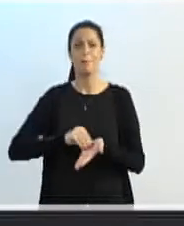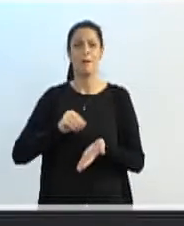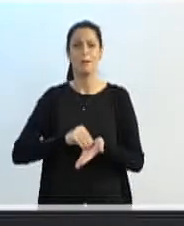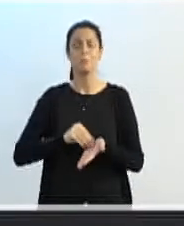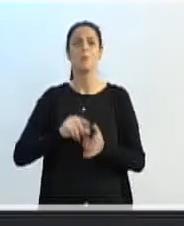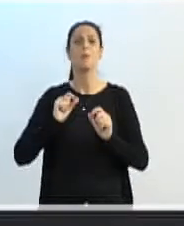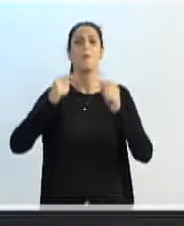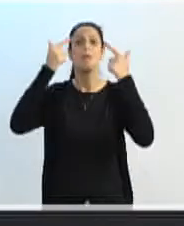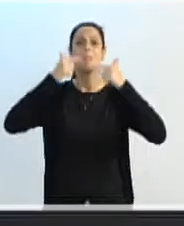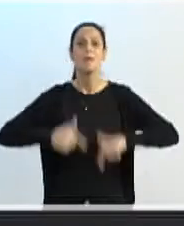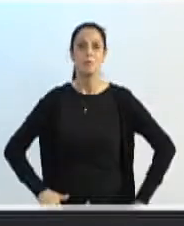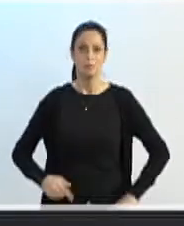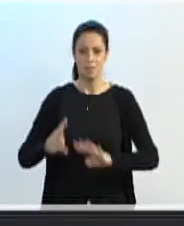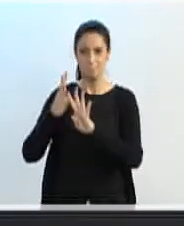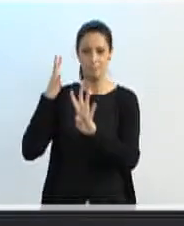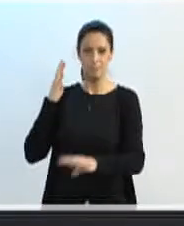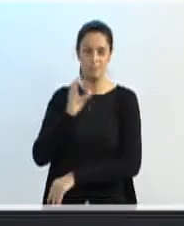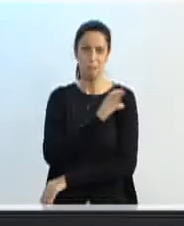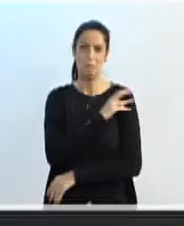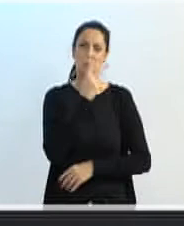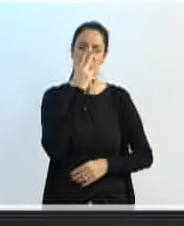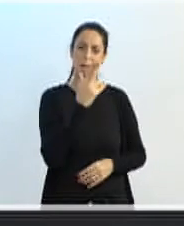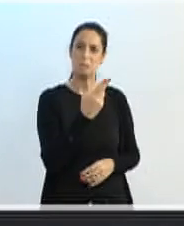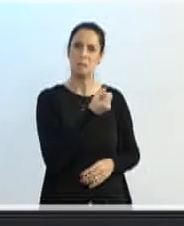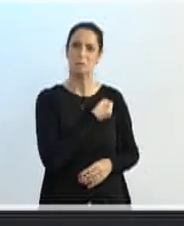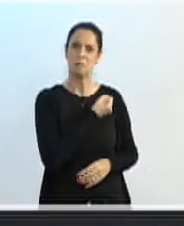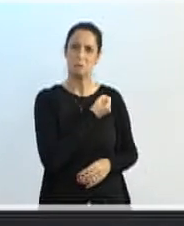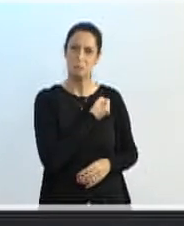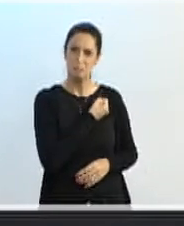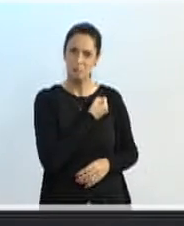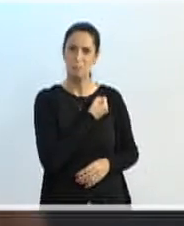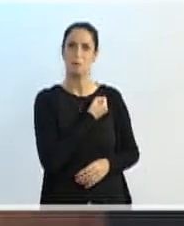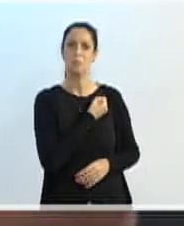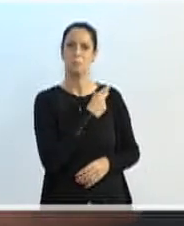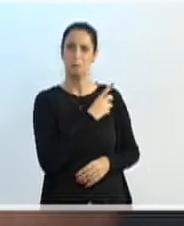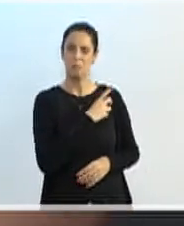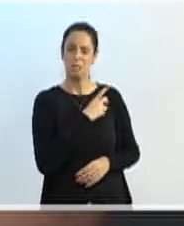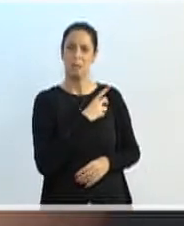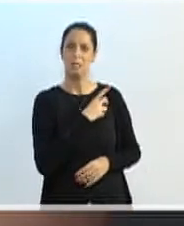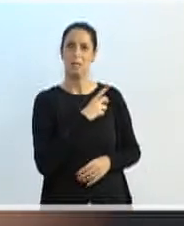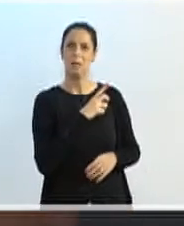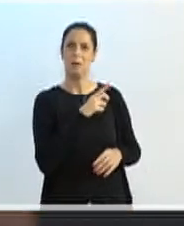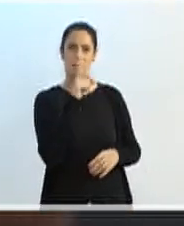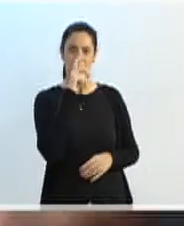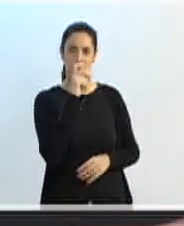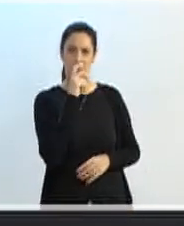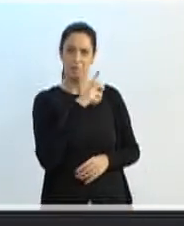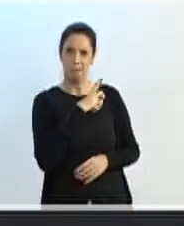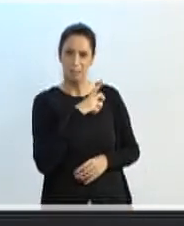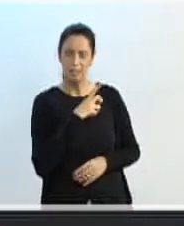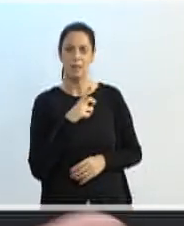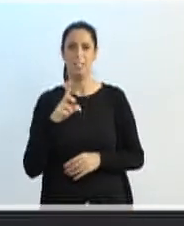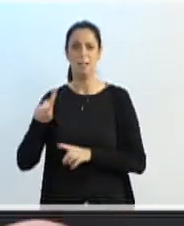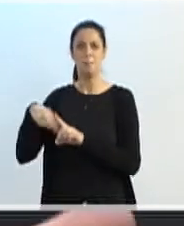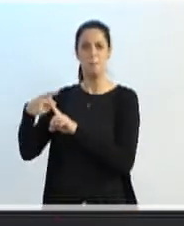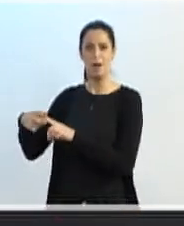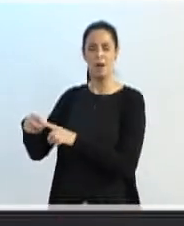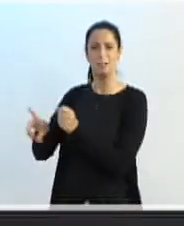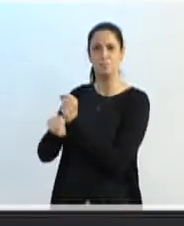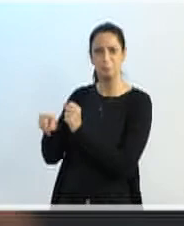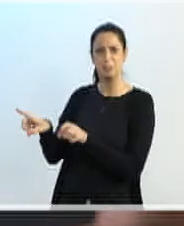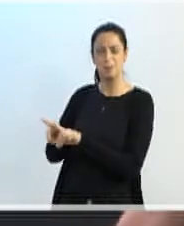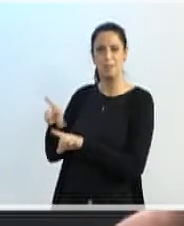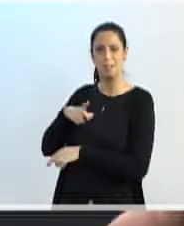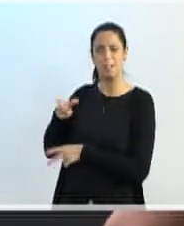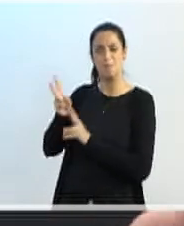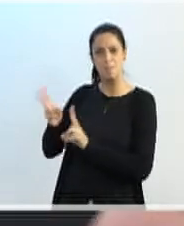dos seis. Me parece que os pais têm um protocolo, o CEMED tem esse protocolo, mas a sociedade, como um todo, acha que não consegue ainda fazer